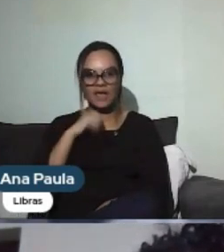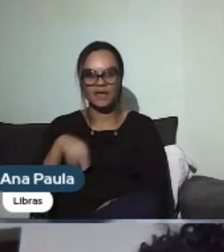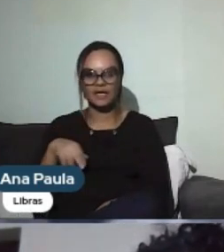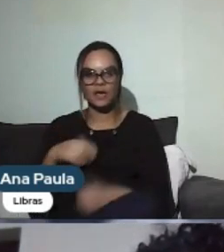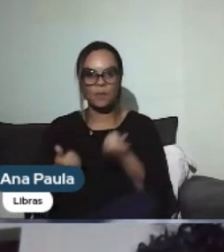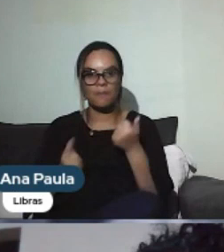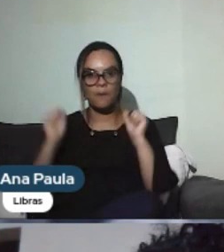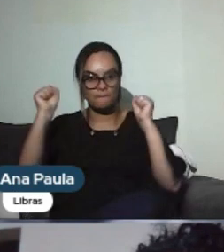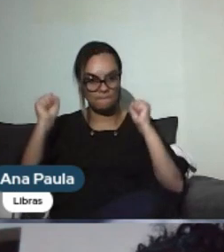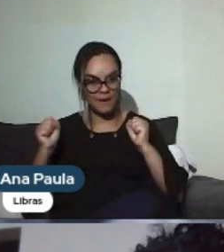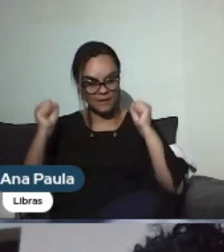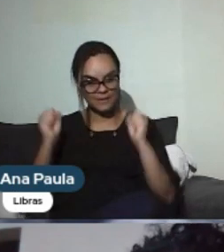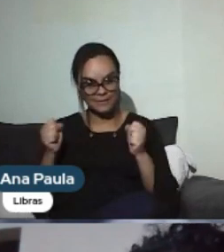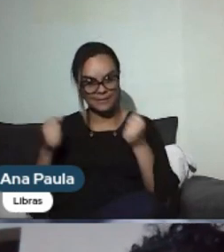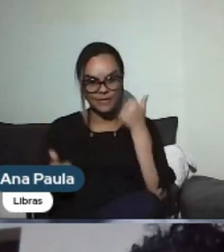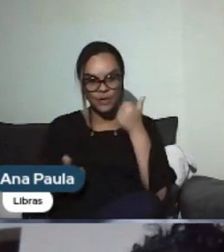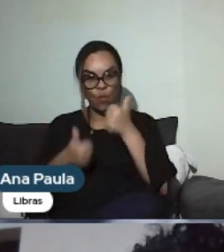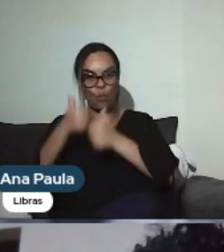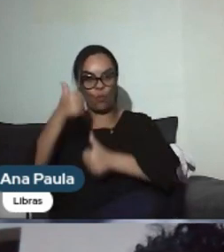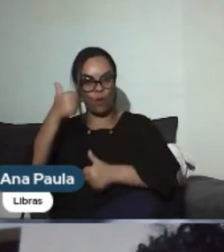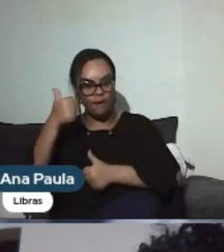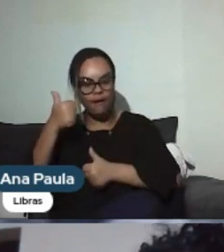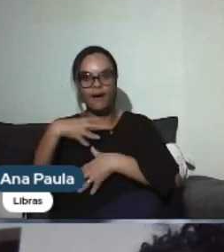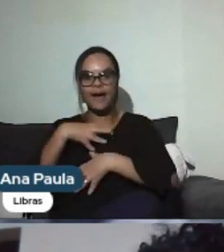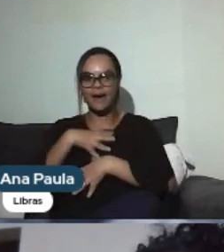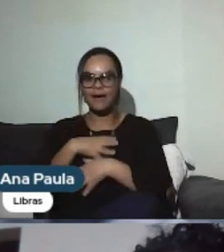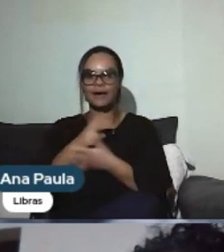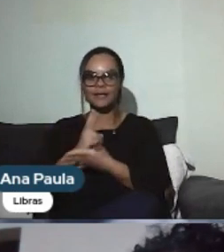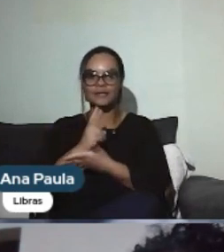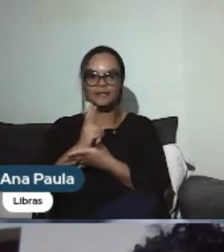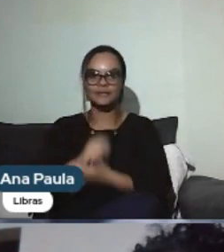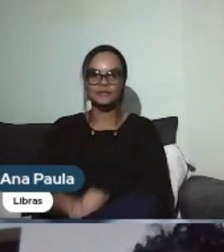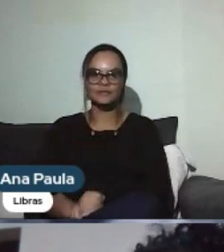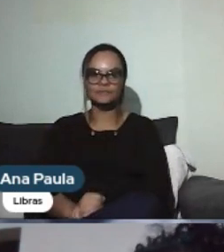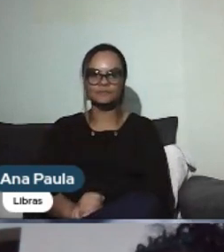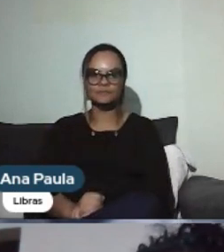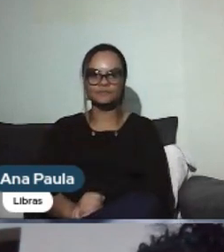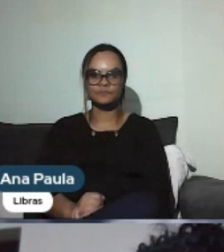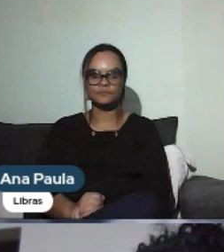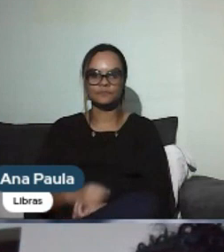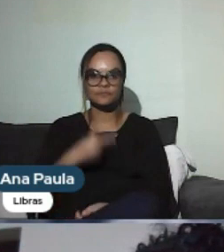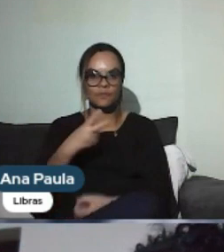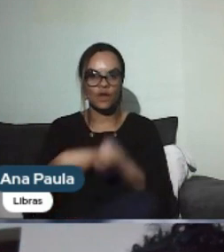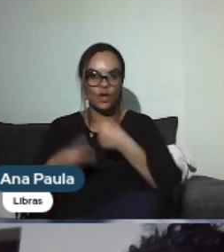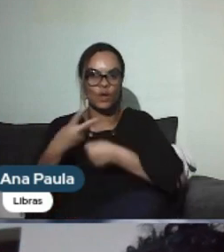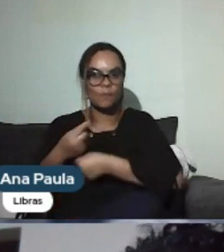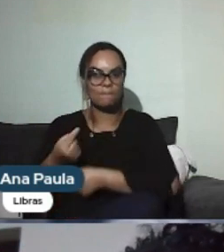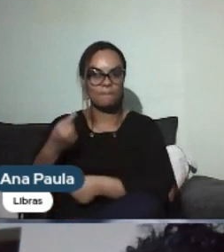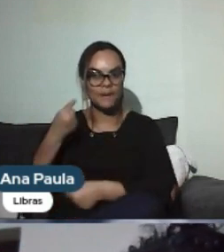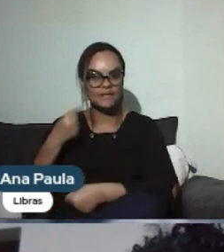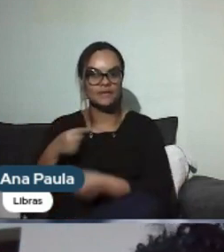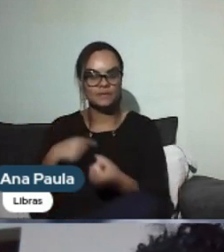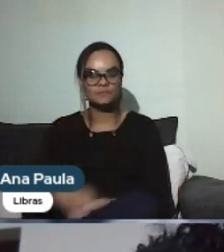física mesmo, o esporte mesmo, de forma constante, foi a partir de dois anos que eu transplantei. Aí eu